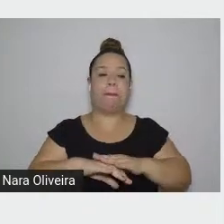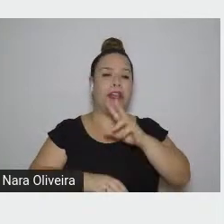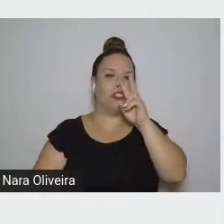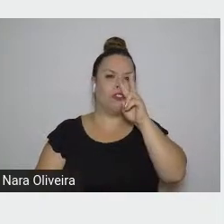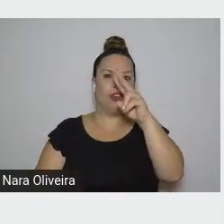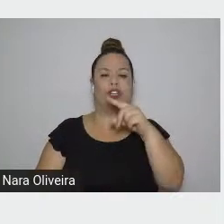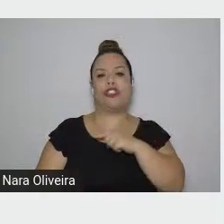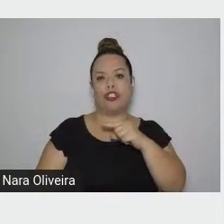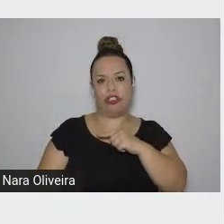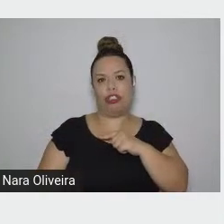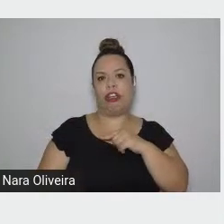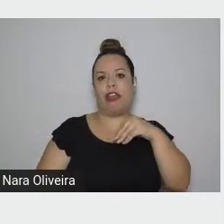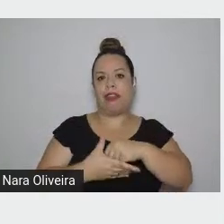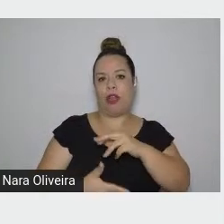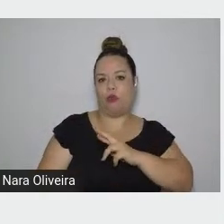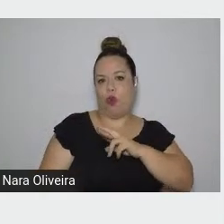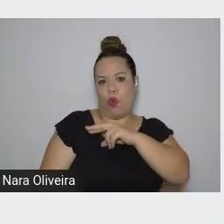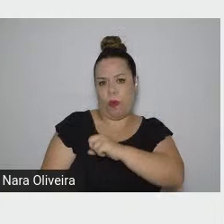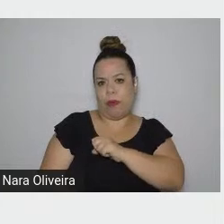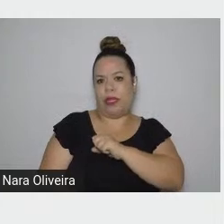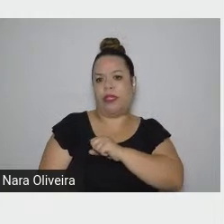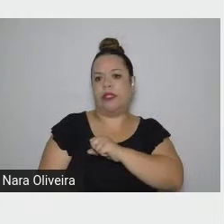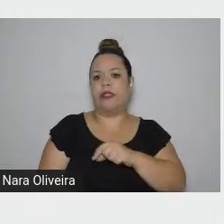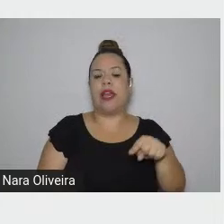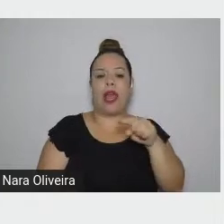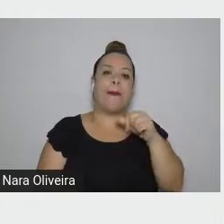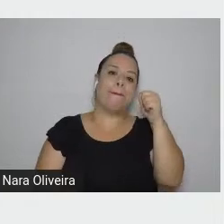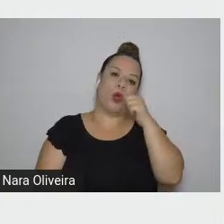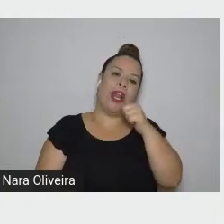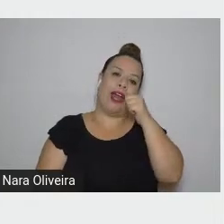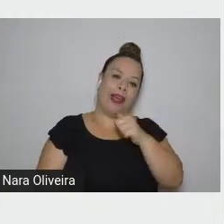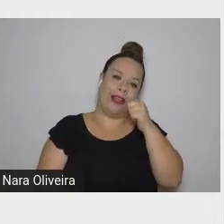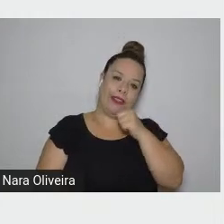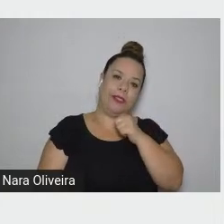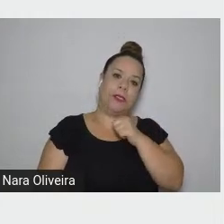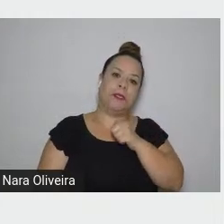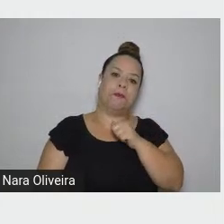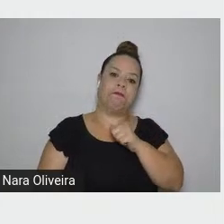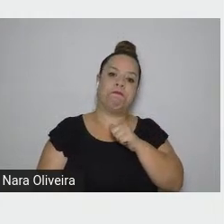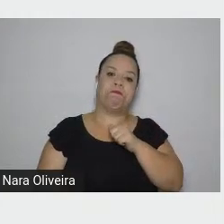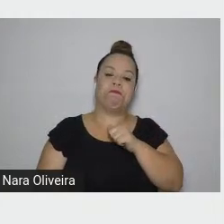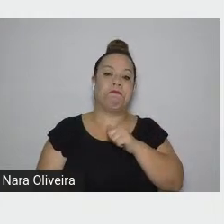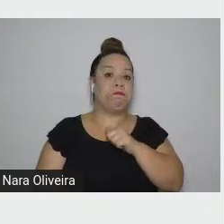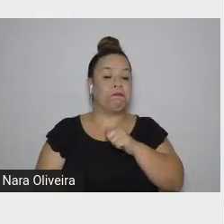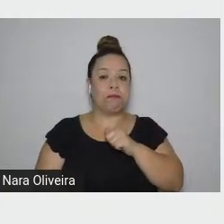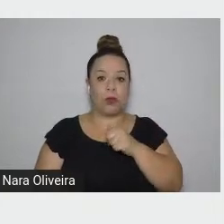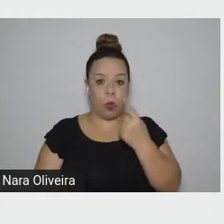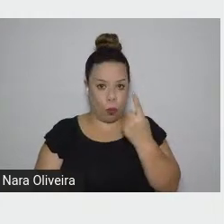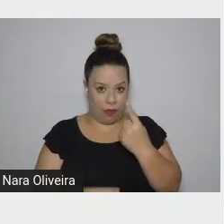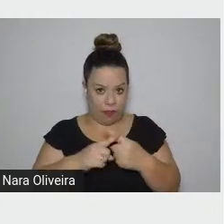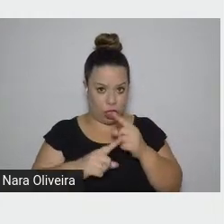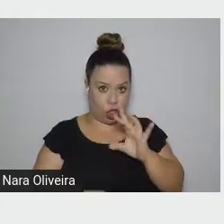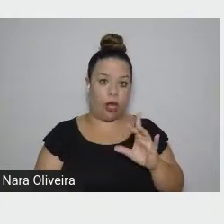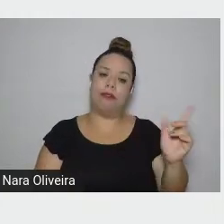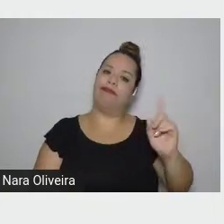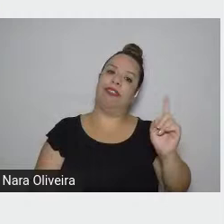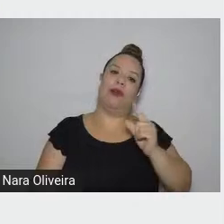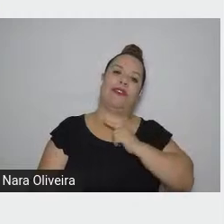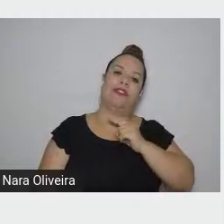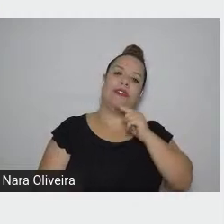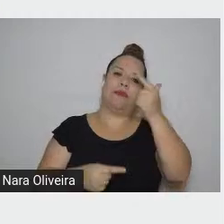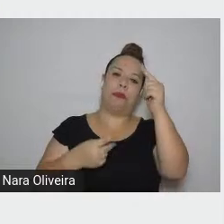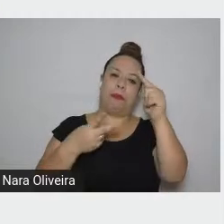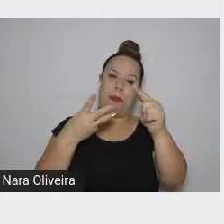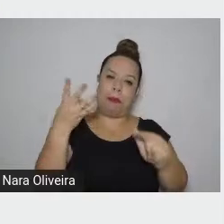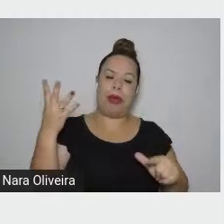dos romances de Saramago são as mulheres. Mais de uma vez, ele disse que a história fosse escrita pelas